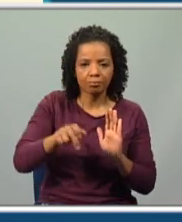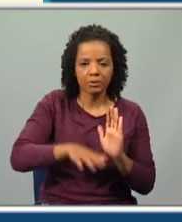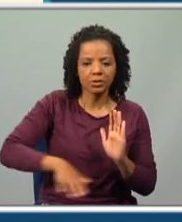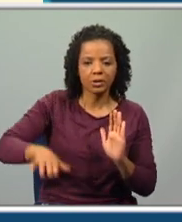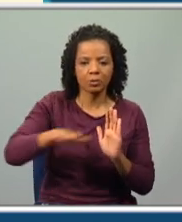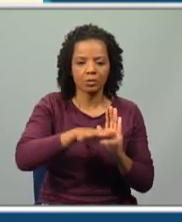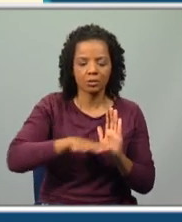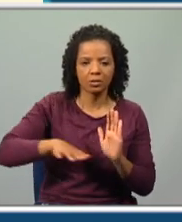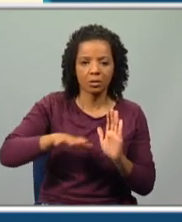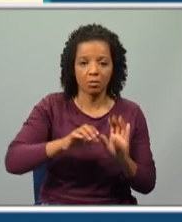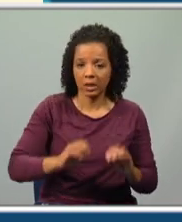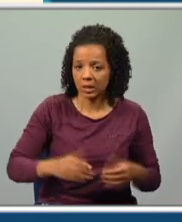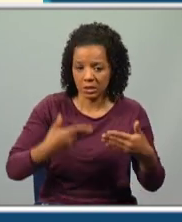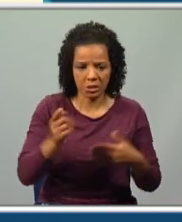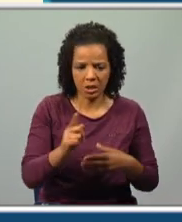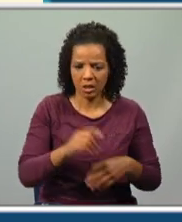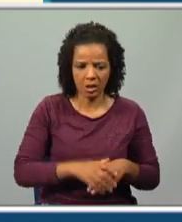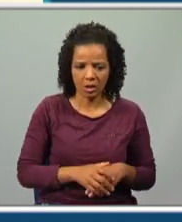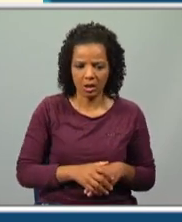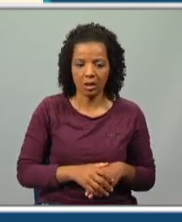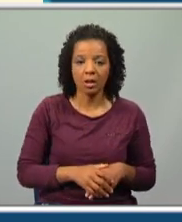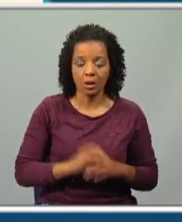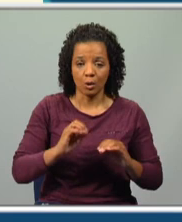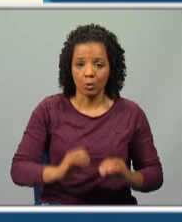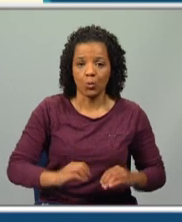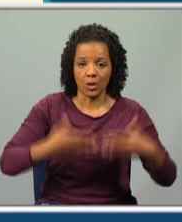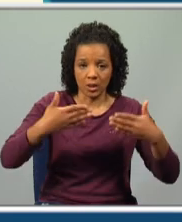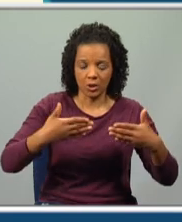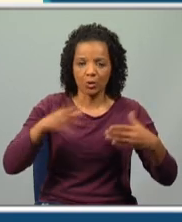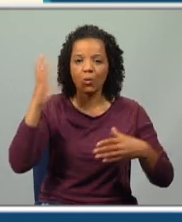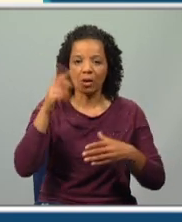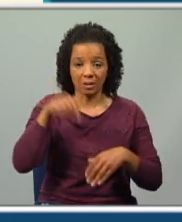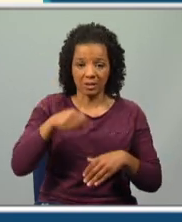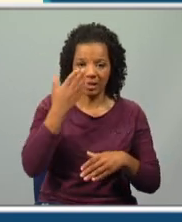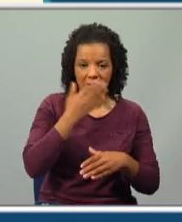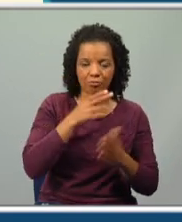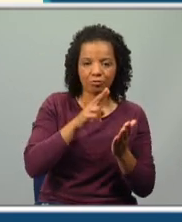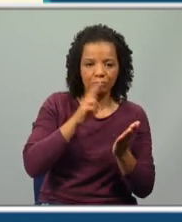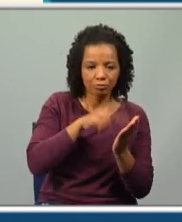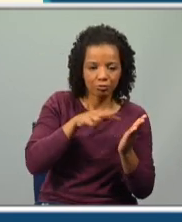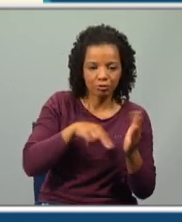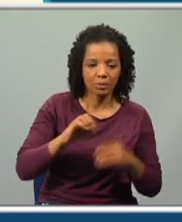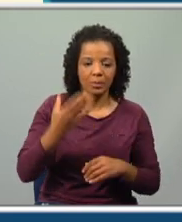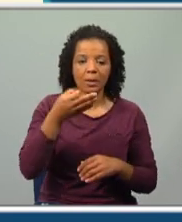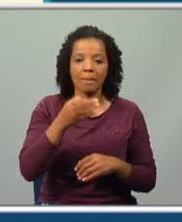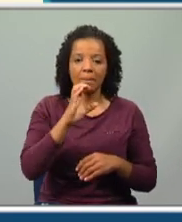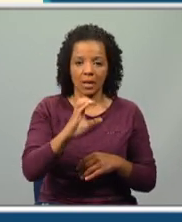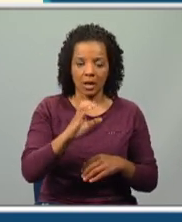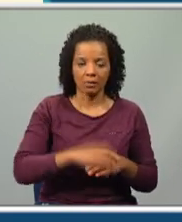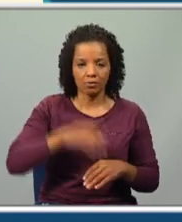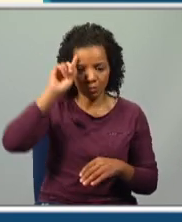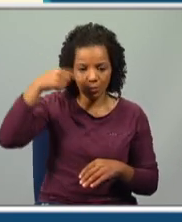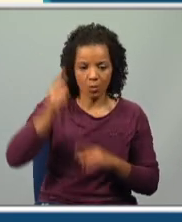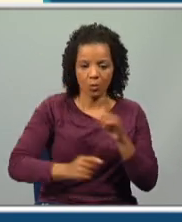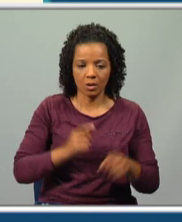situação inicial. Nesses dois primeiros, que foram aqueles que nós lemos aqui, nesses dois primeiros parágrafos, ficamos a